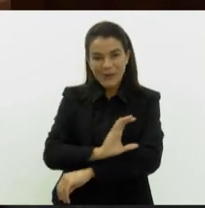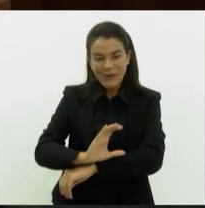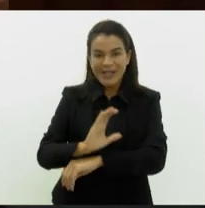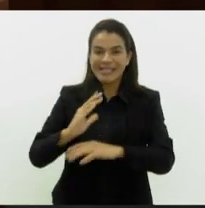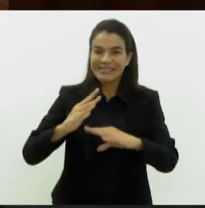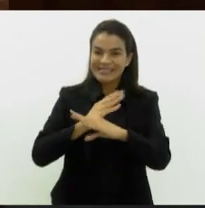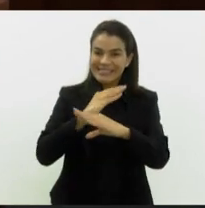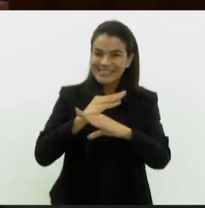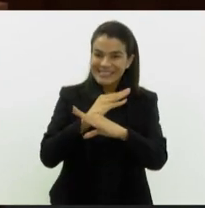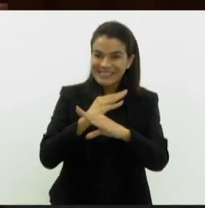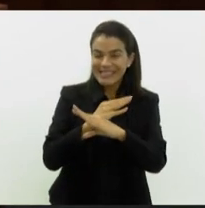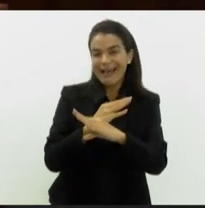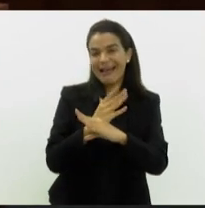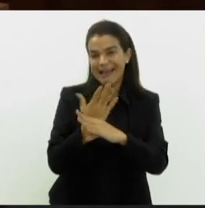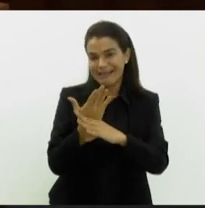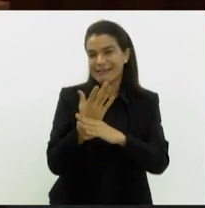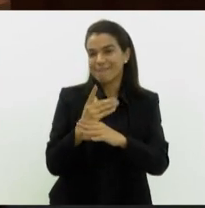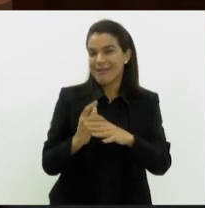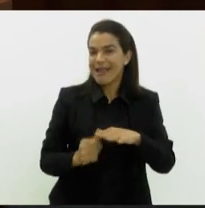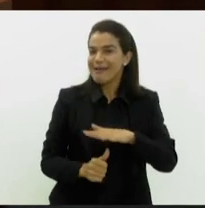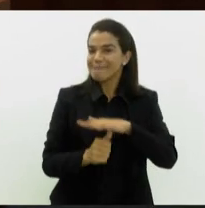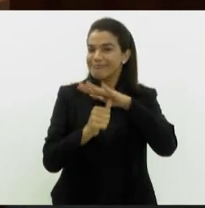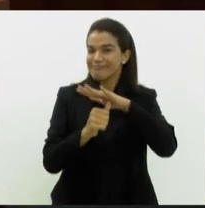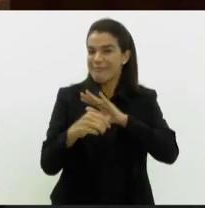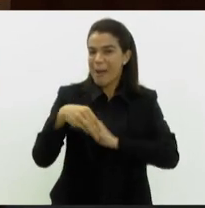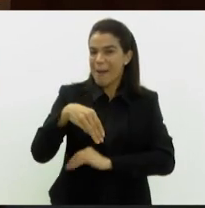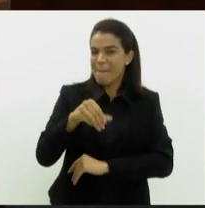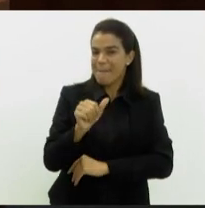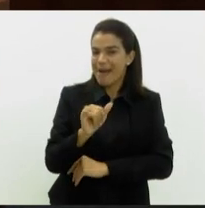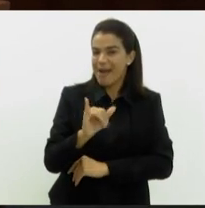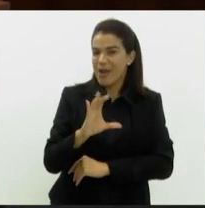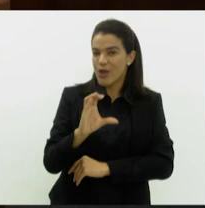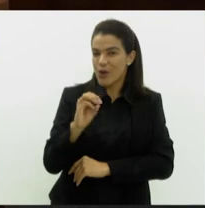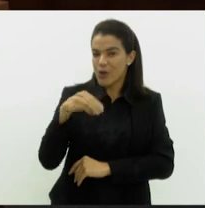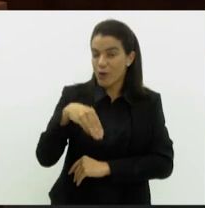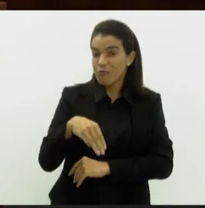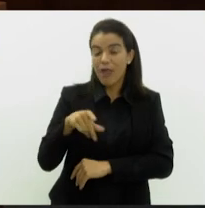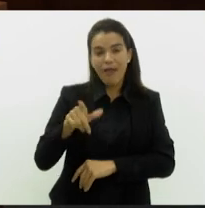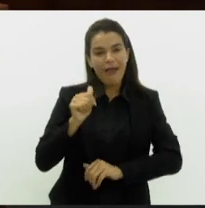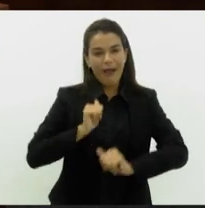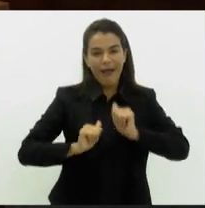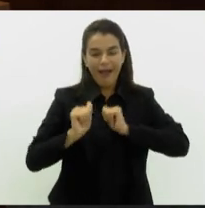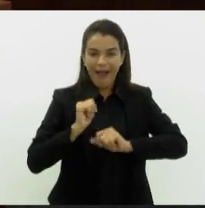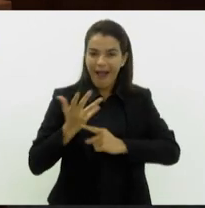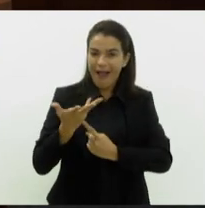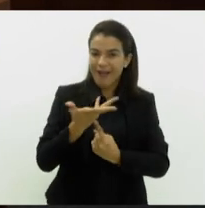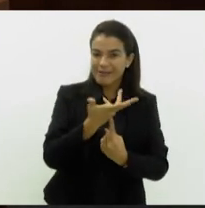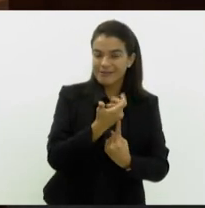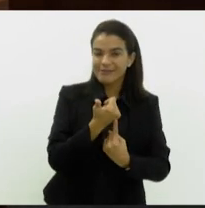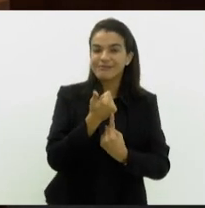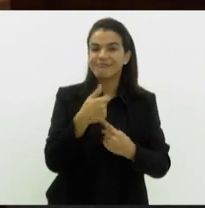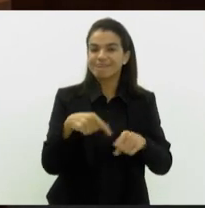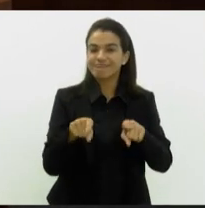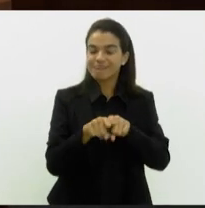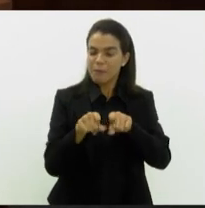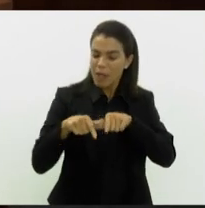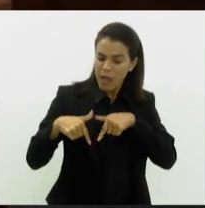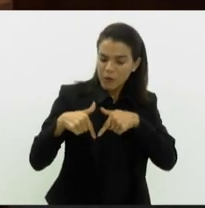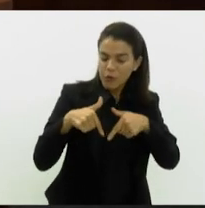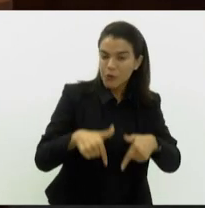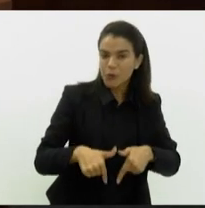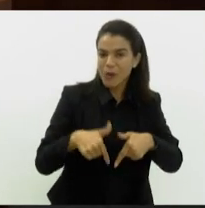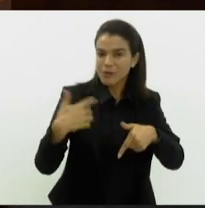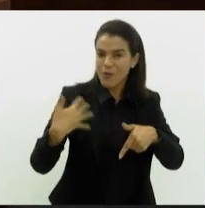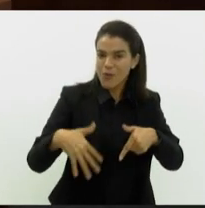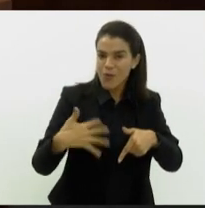cidade, capitaneada pelo Maicon Renan, que é artista, que é uma pessoa que tem uma atuação muito